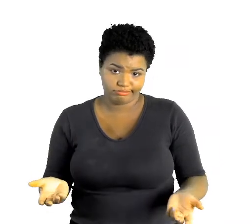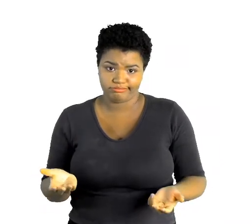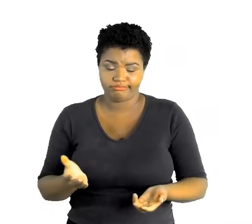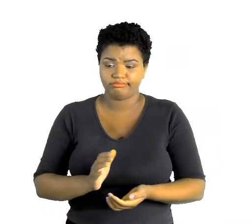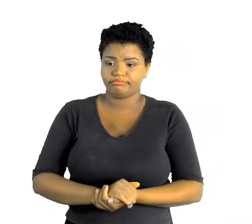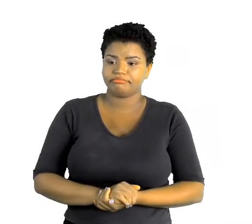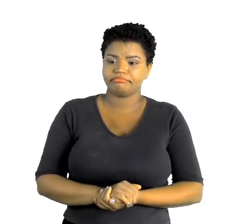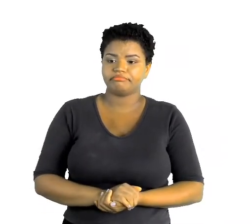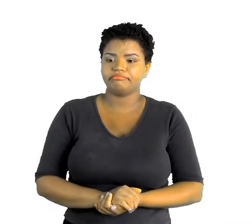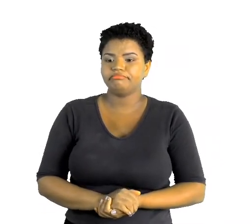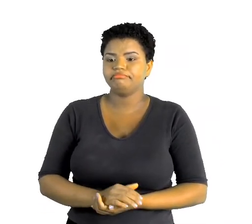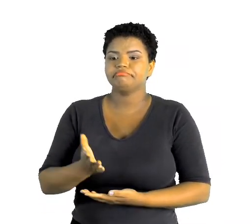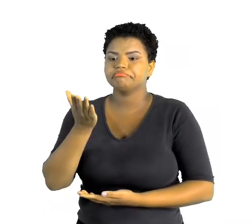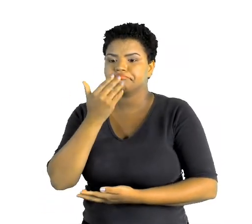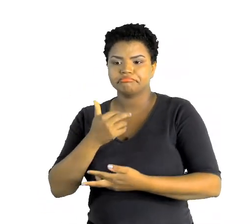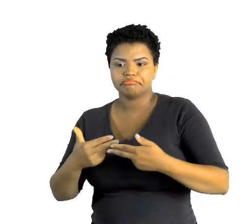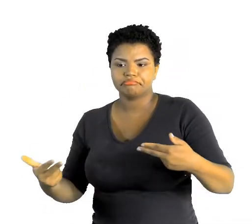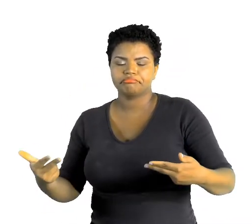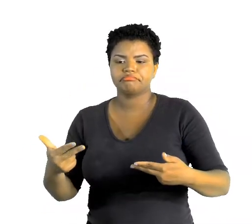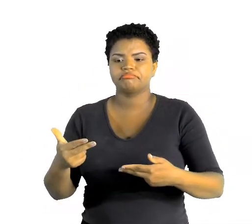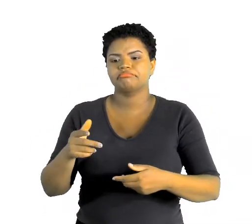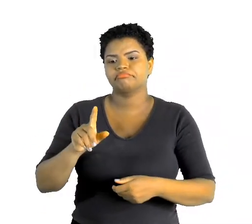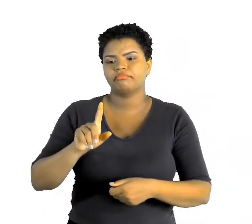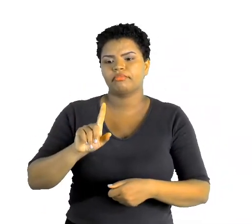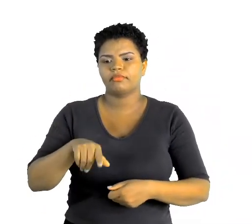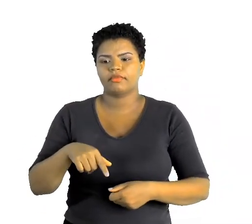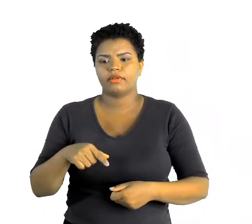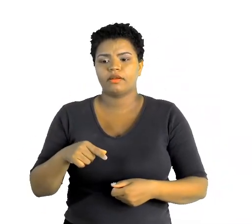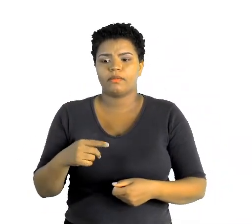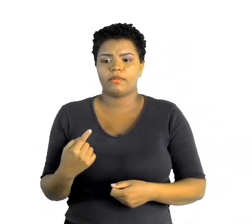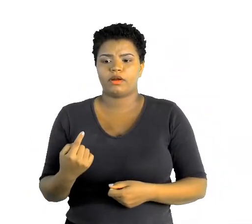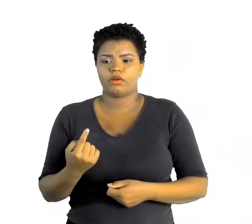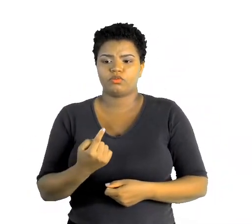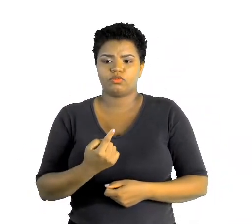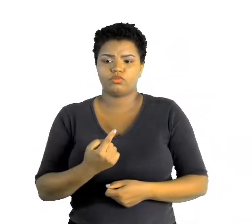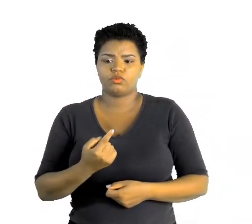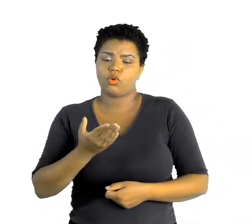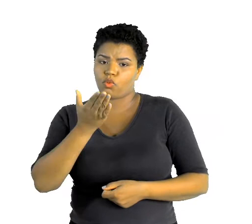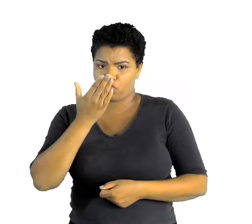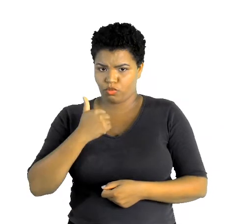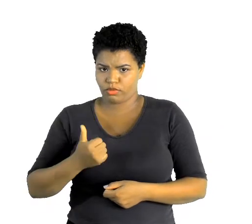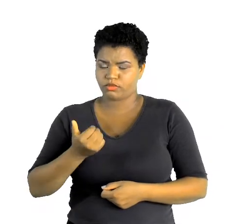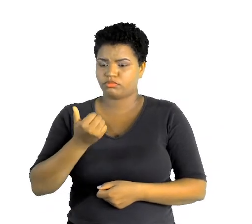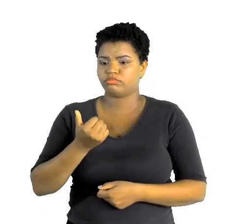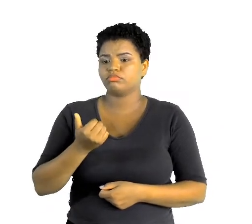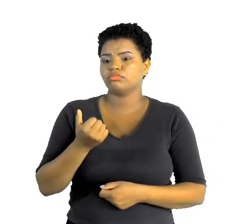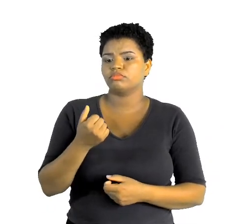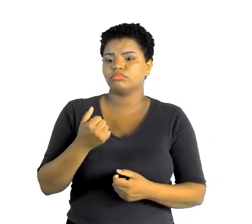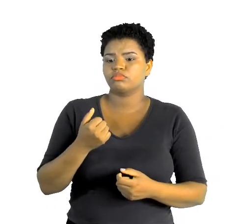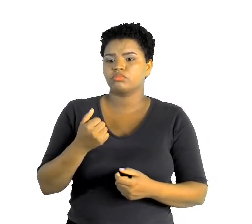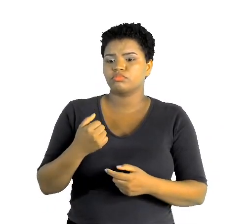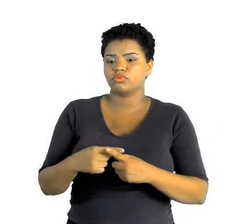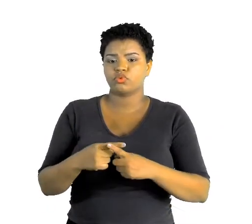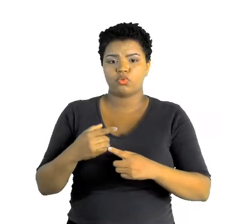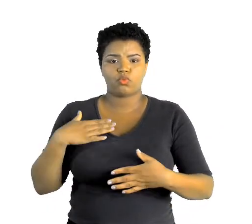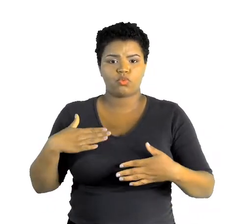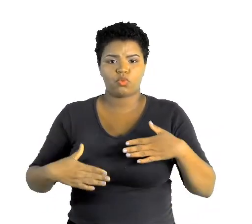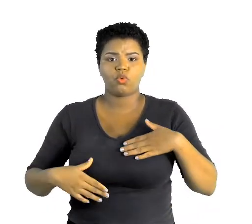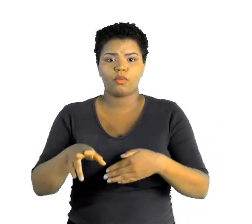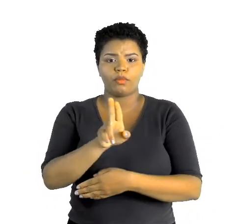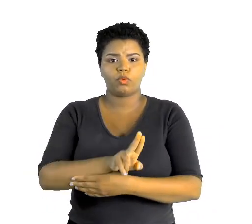eles são usados pelo nosso corpo. Nós consumimos os alimentos porque o nosso corpo usa os